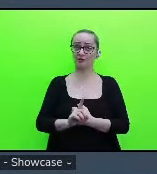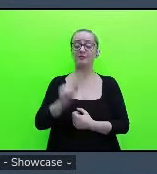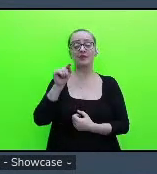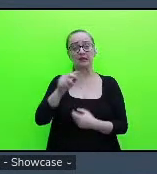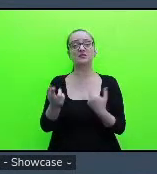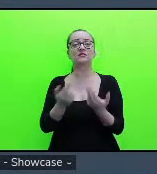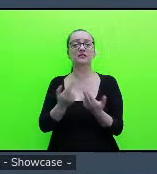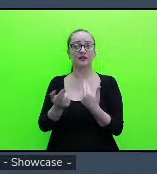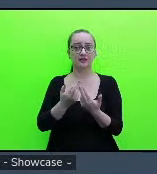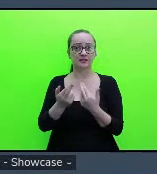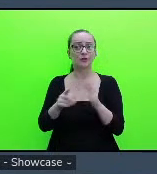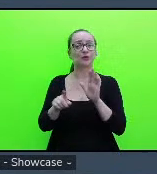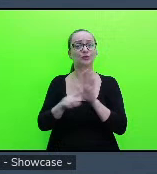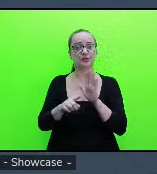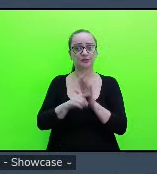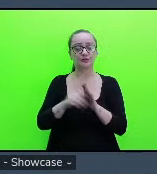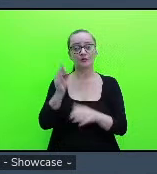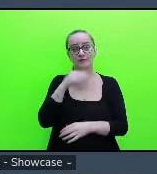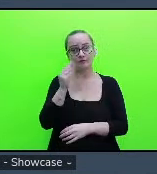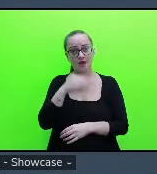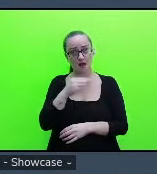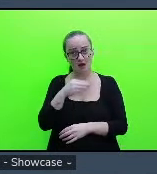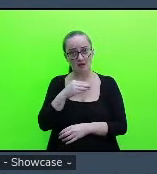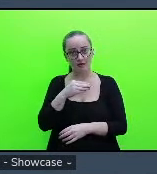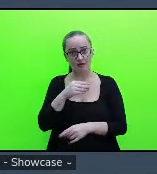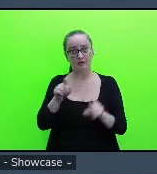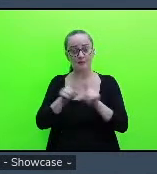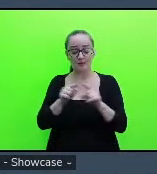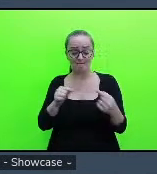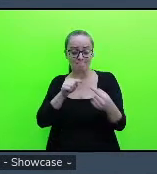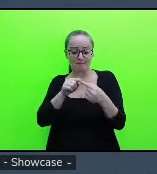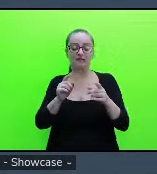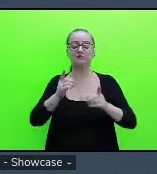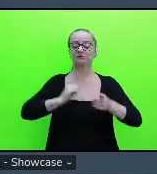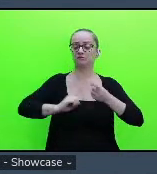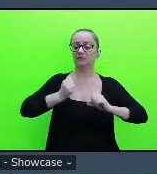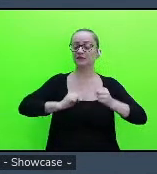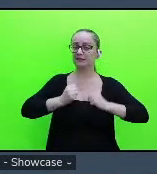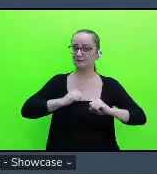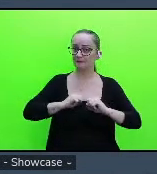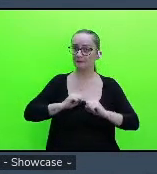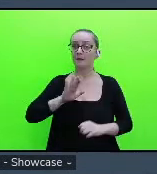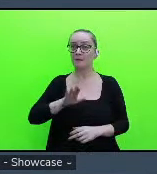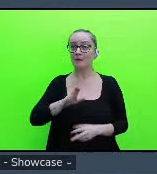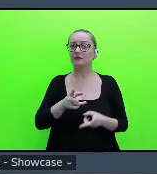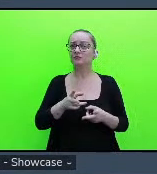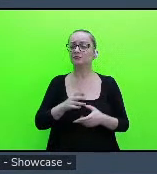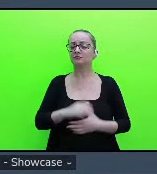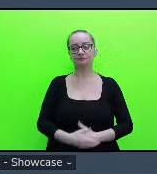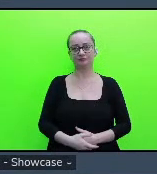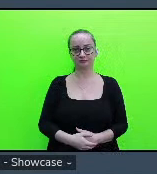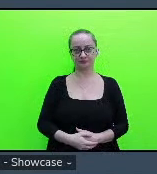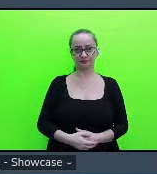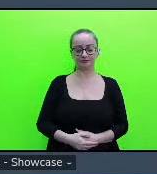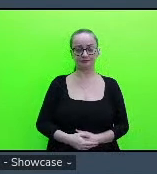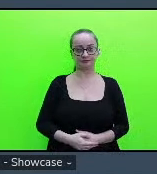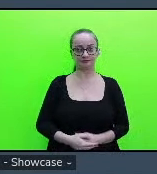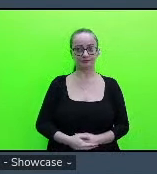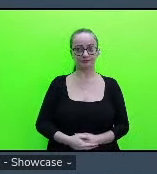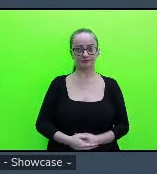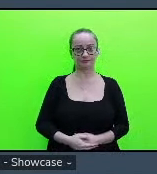negativa fraca com sintomas de ansiedade depressão mas a gente não mas a gente não